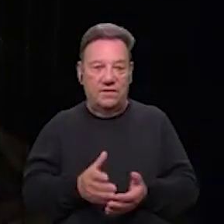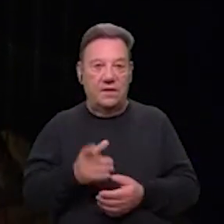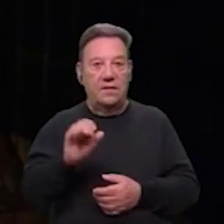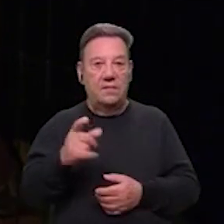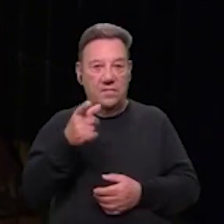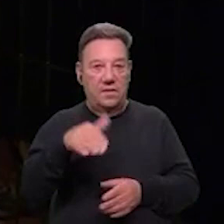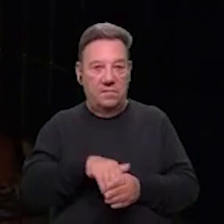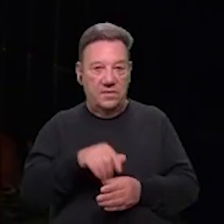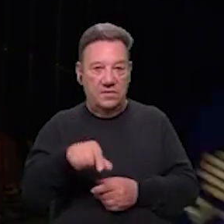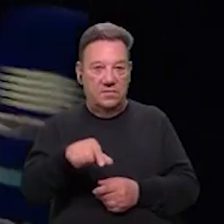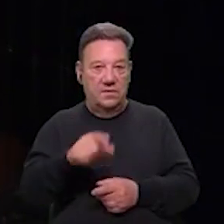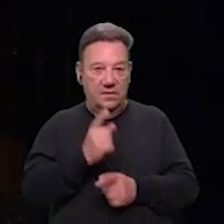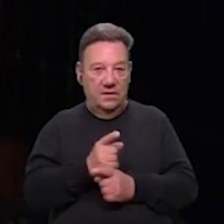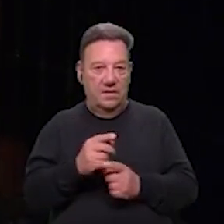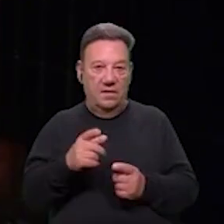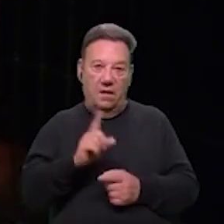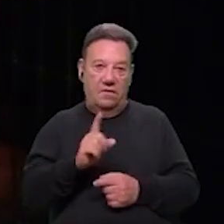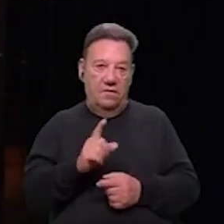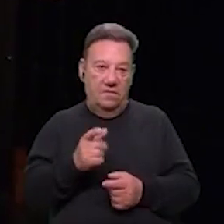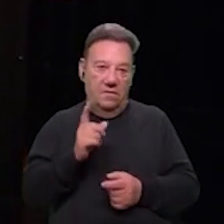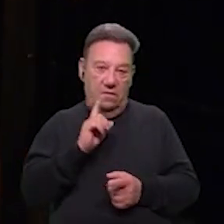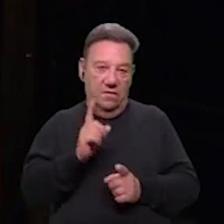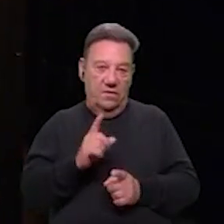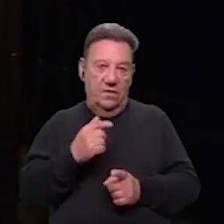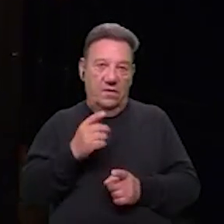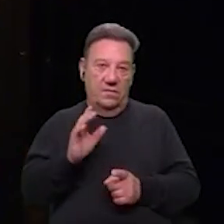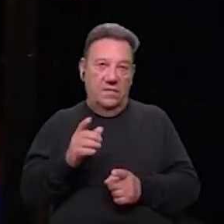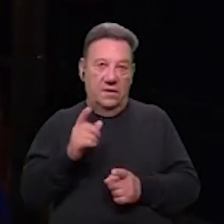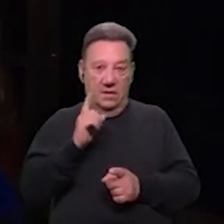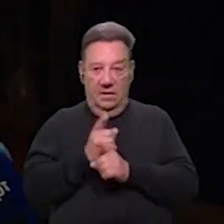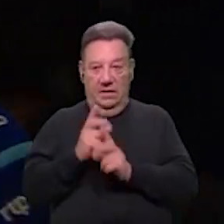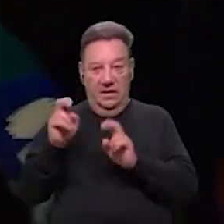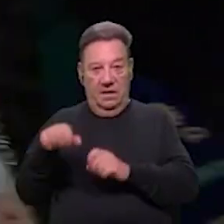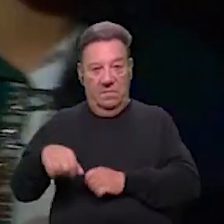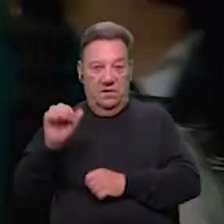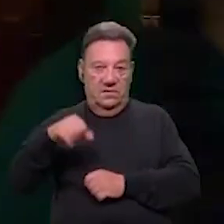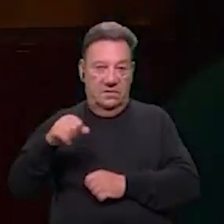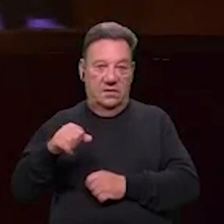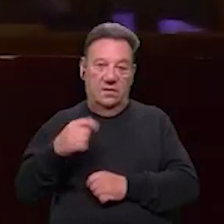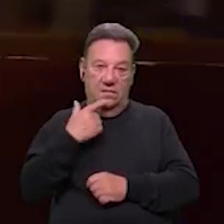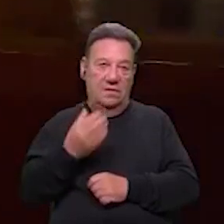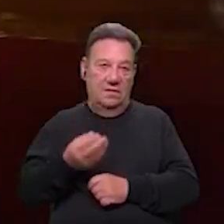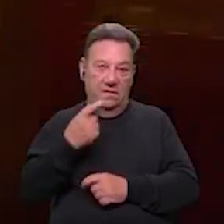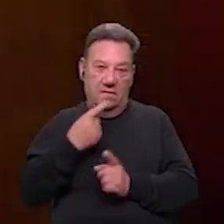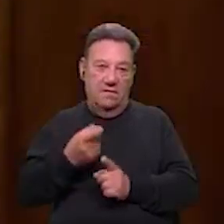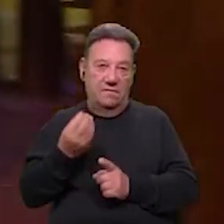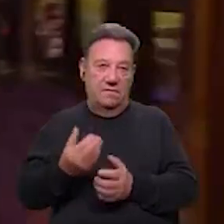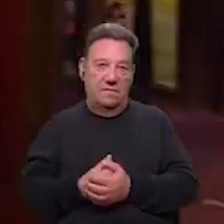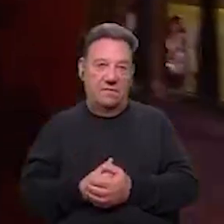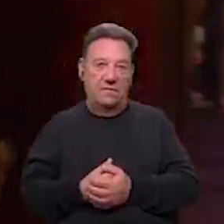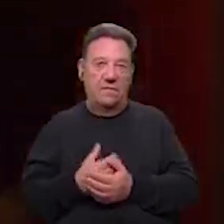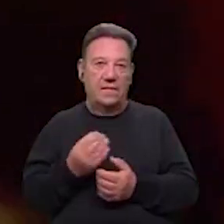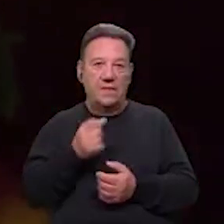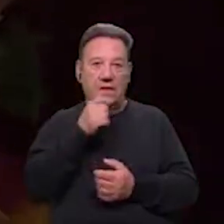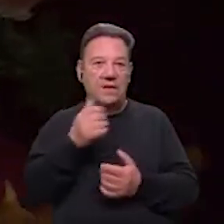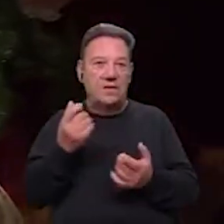primeira vez que participam aqui neste evento? Não, não. Mas neste tema, sim. E é incrível. É incrível. E mais aves